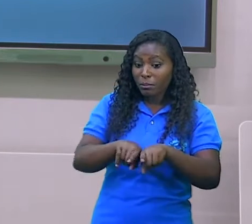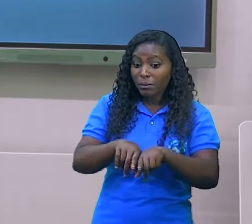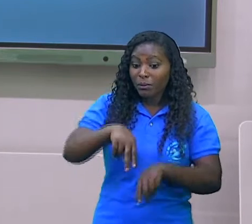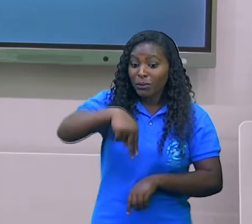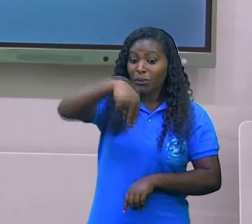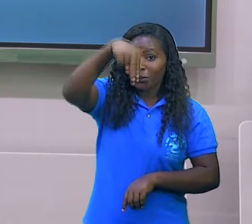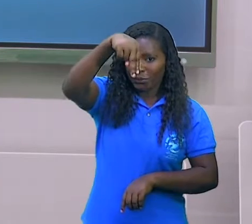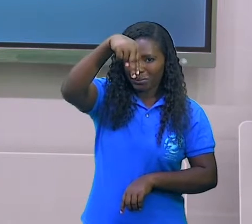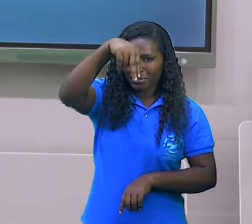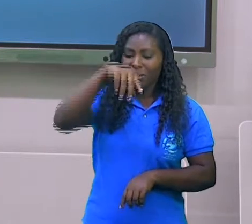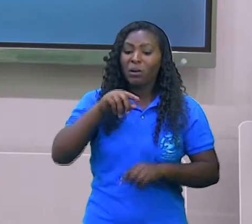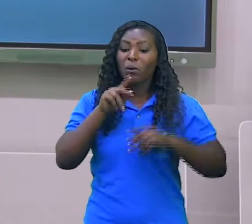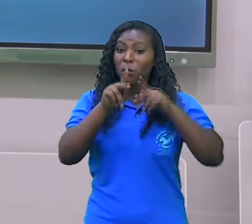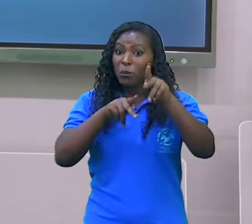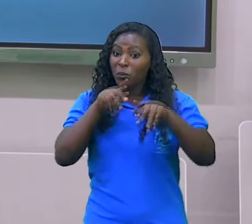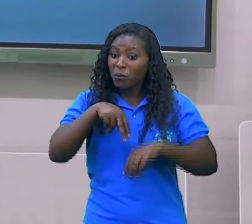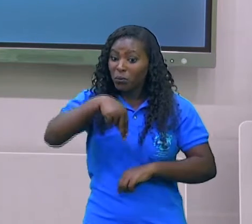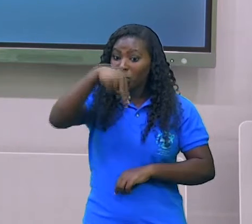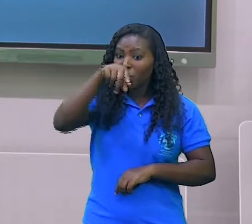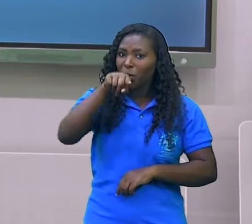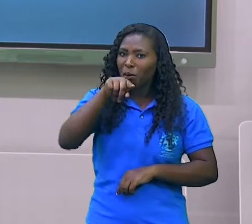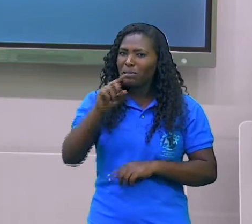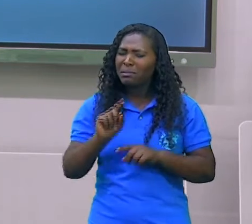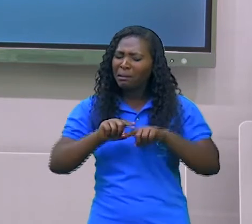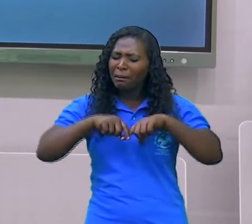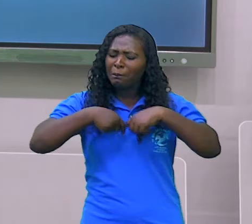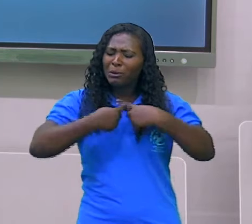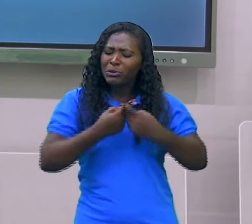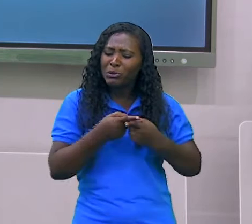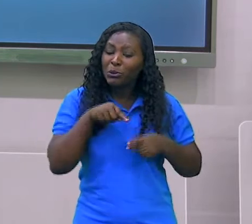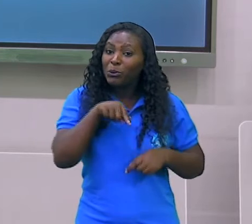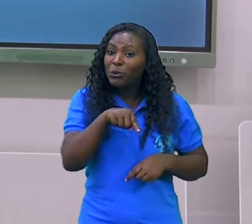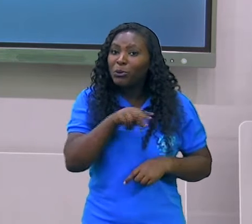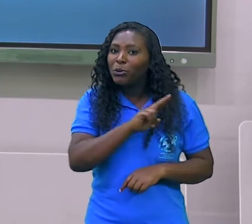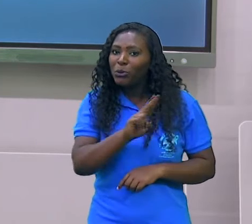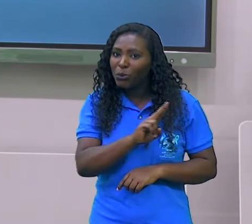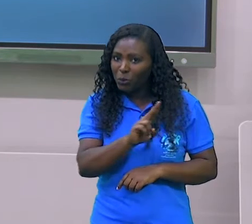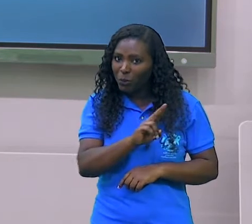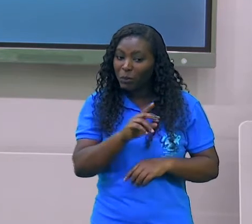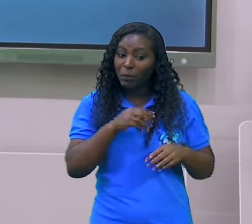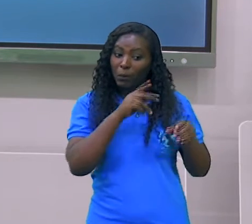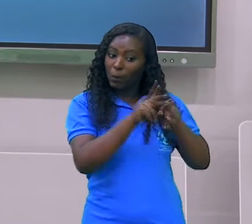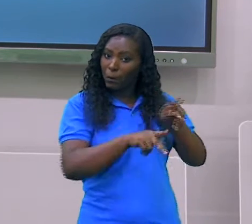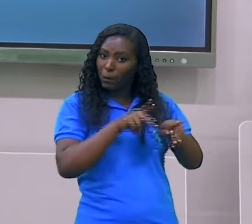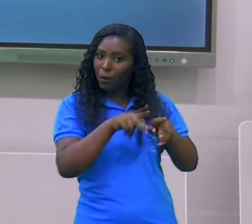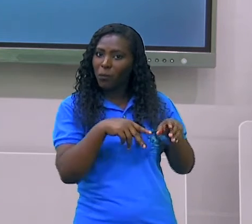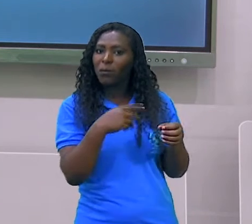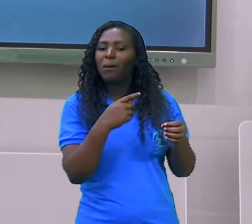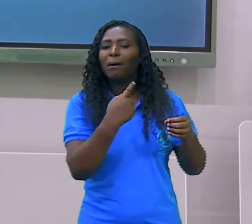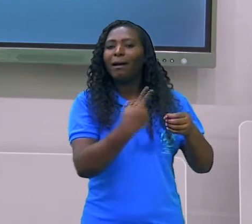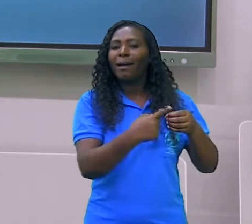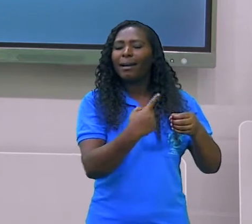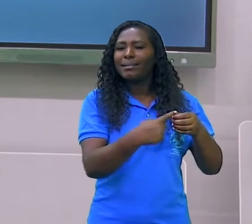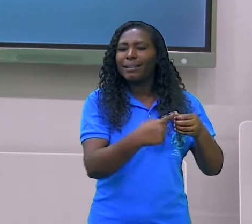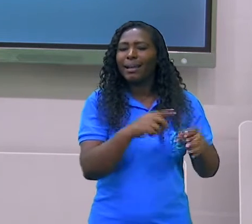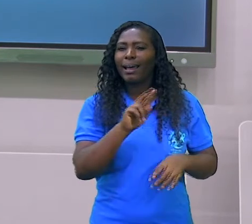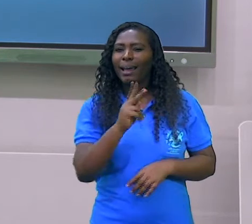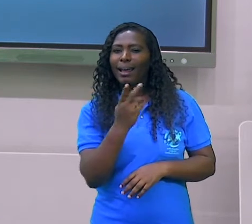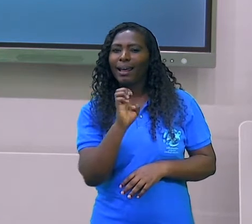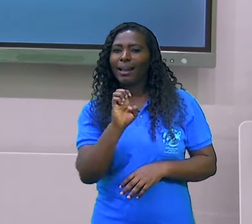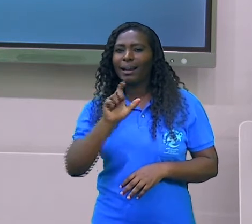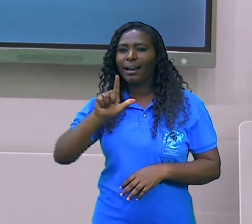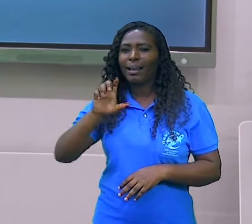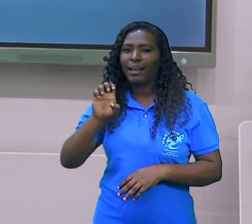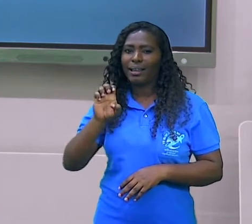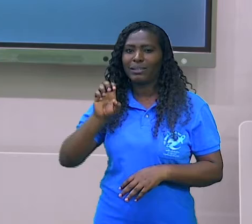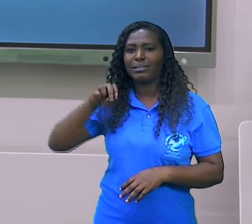habitantes, os helenos, emprestaram seu nome à civilização helenística, que se estendeu o Oriente afora, por